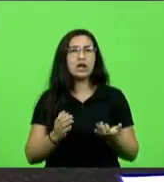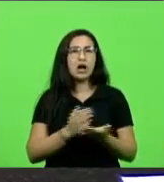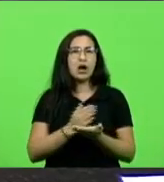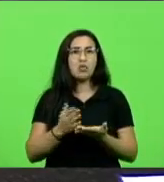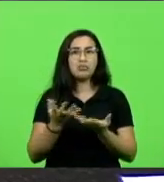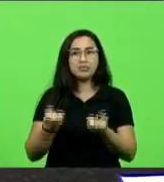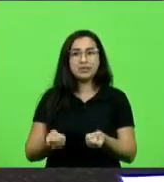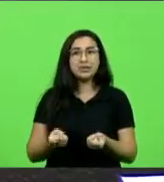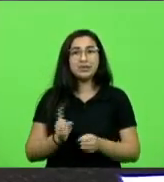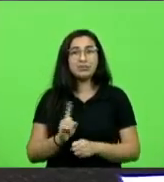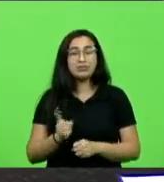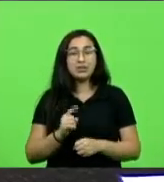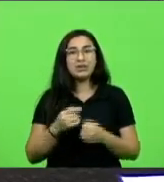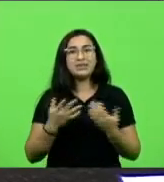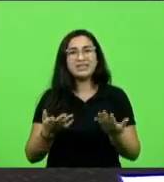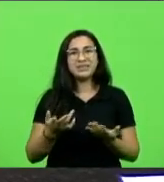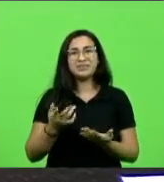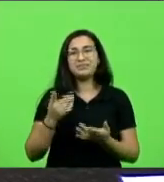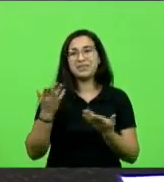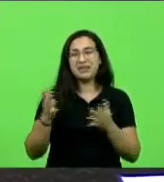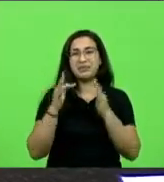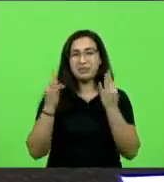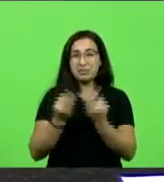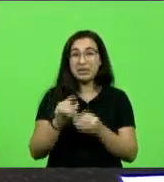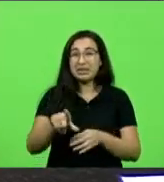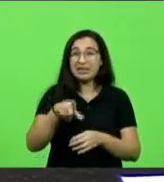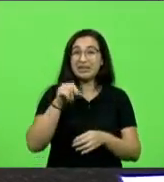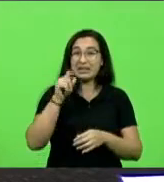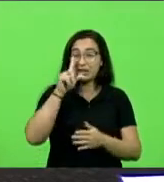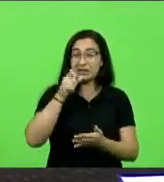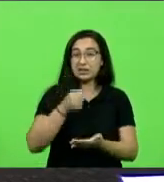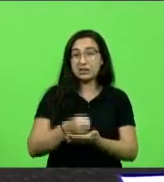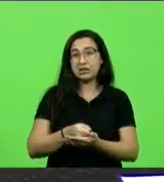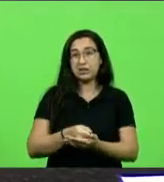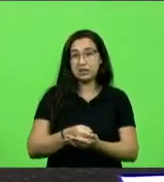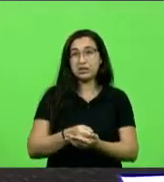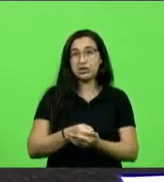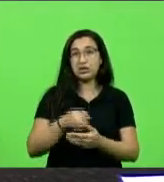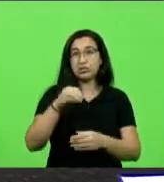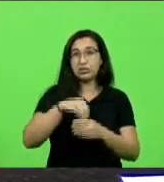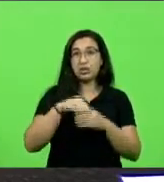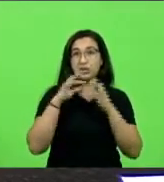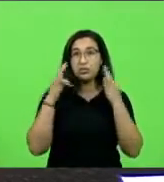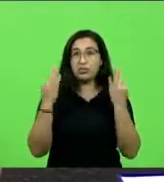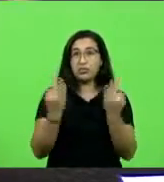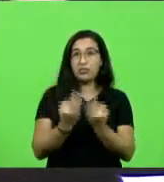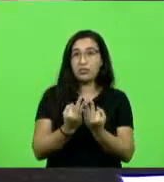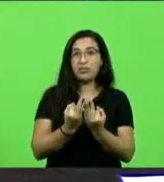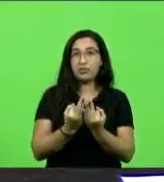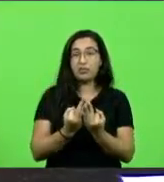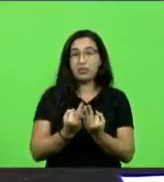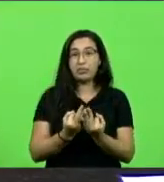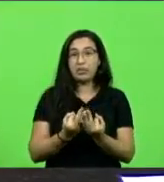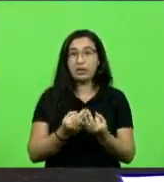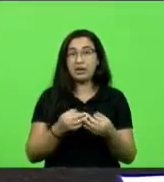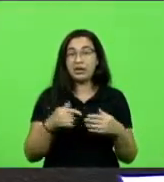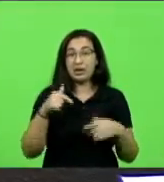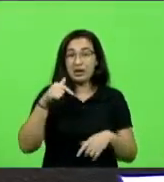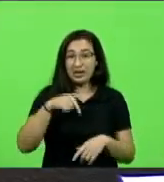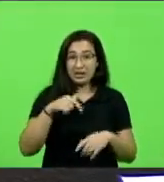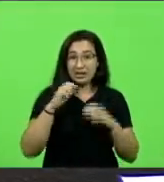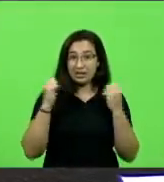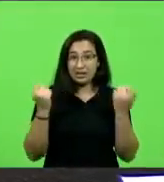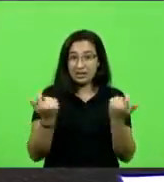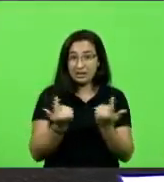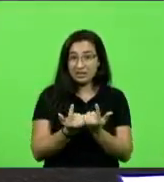que tomaram essas decisões. Que são sim do leito familiar, do seio familiar. Não cabe a essa assembleia decidir.